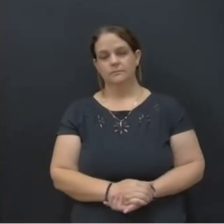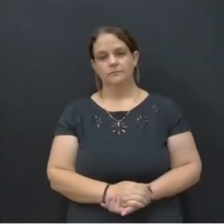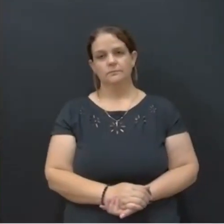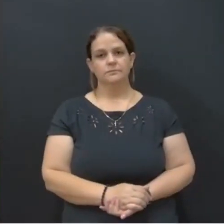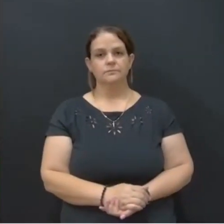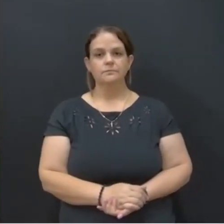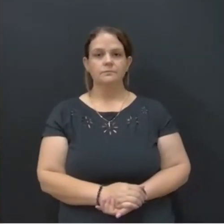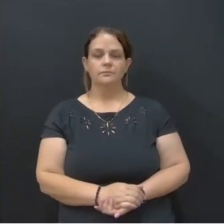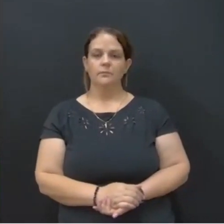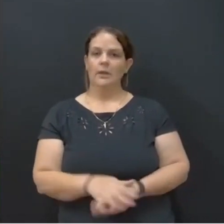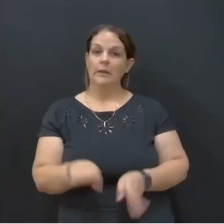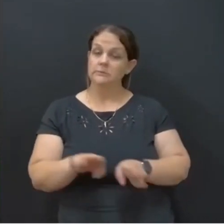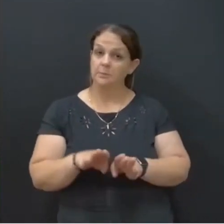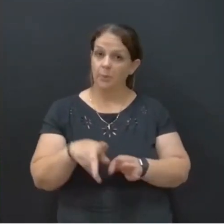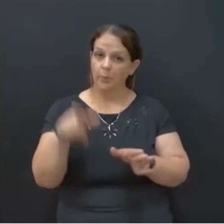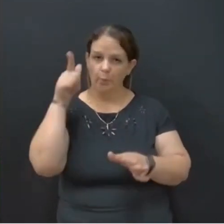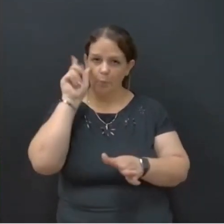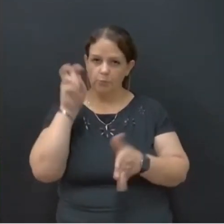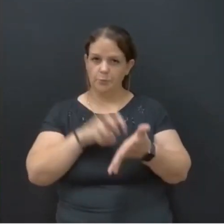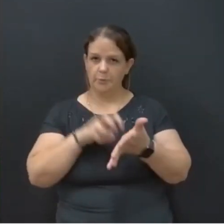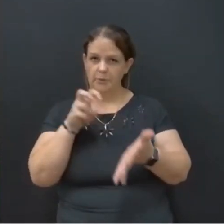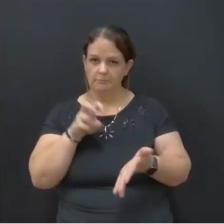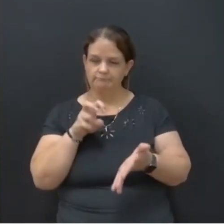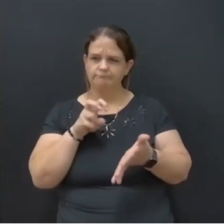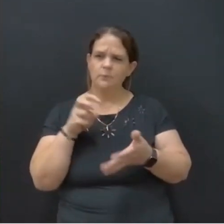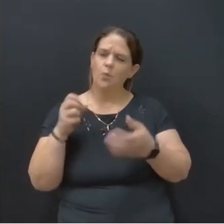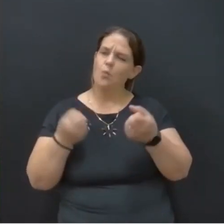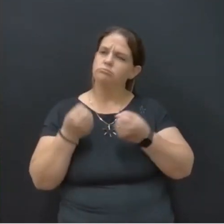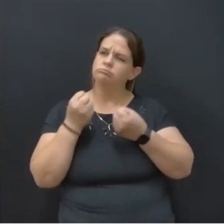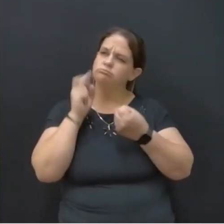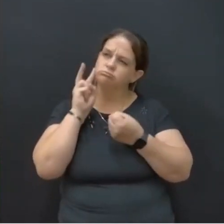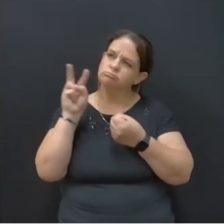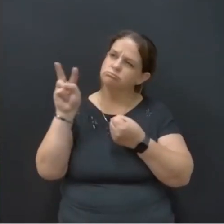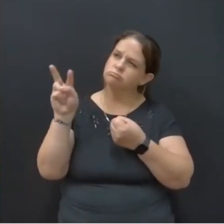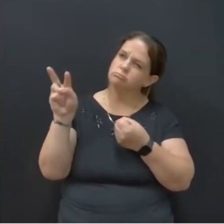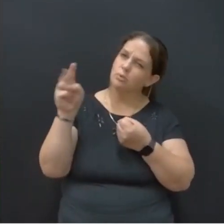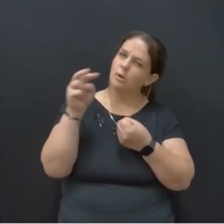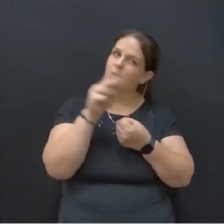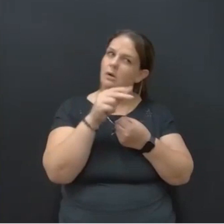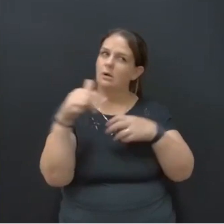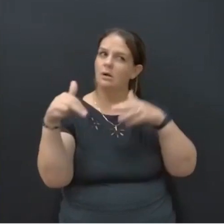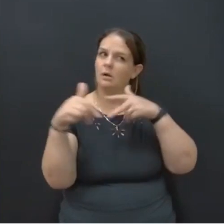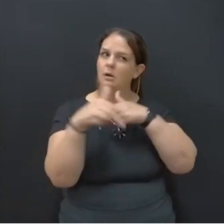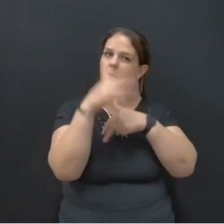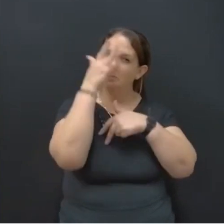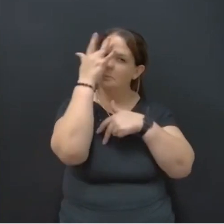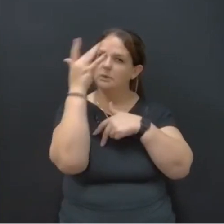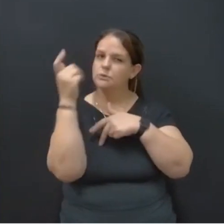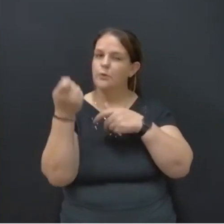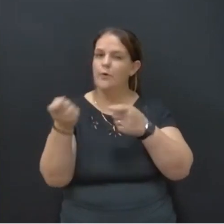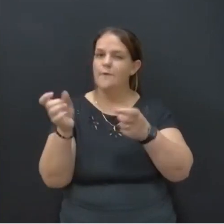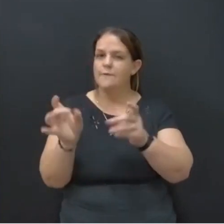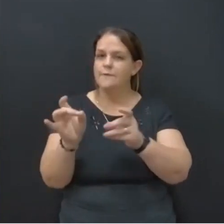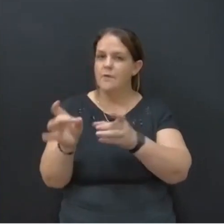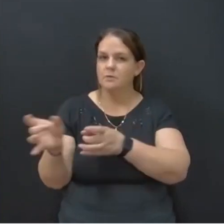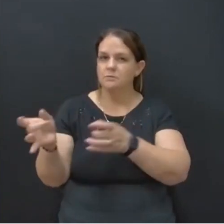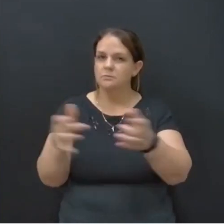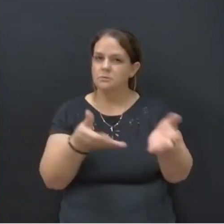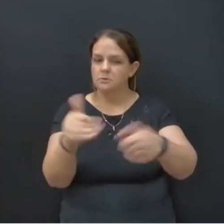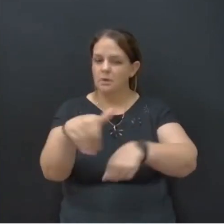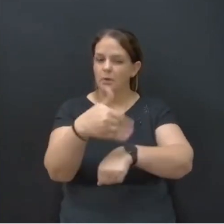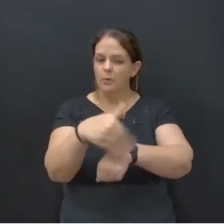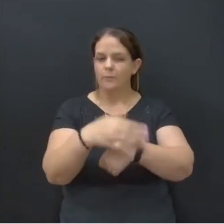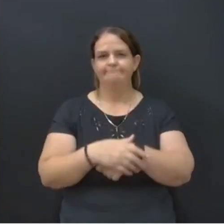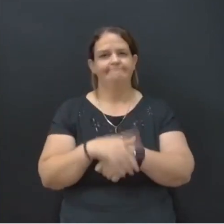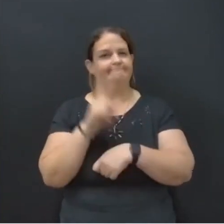Também, ontem pela manhã, dei uma volta na cidade, olhando a movimentação dos ambulantes. Está difícil a